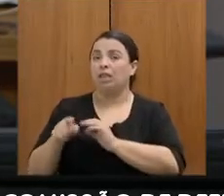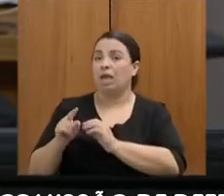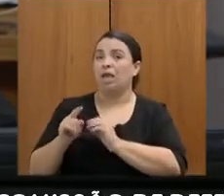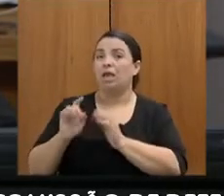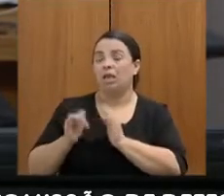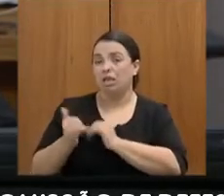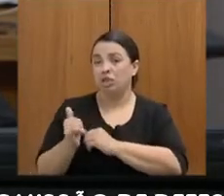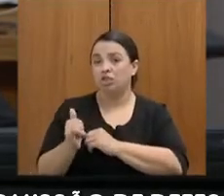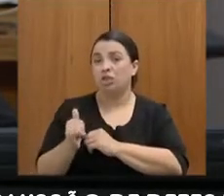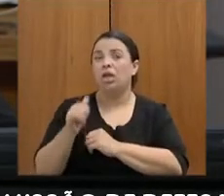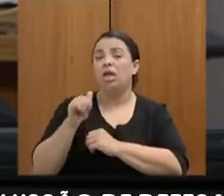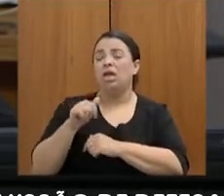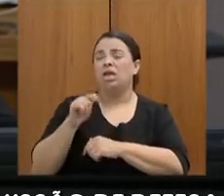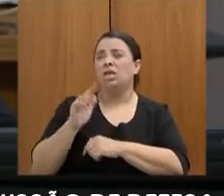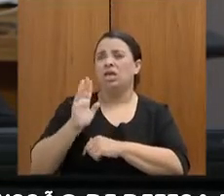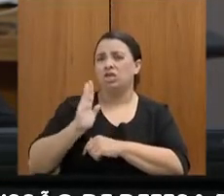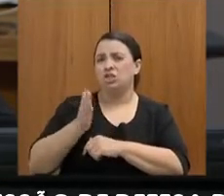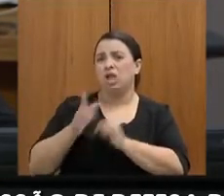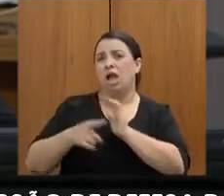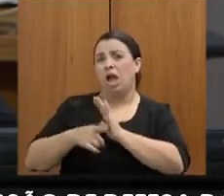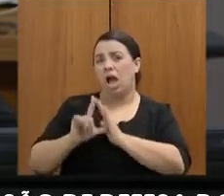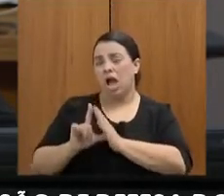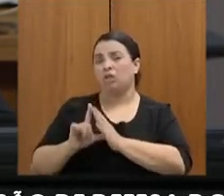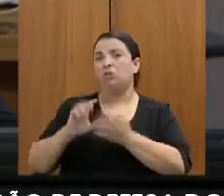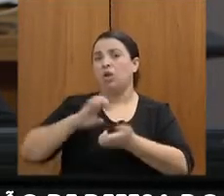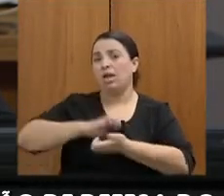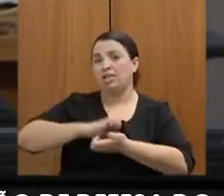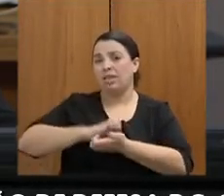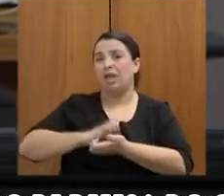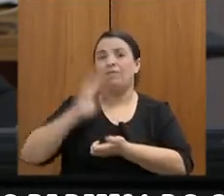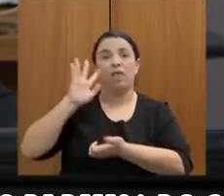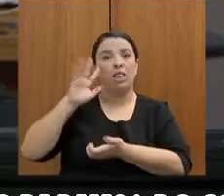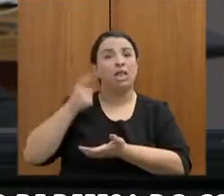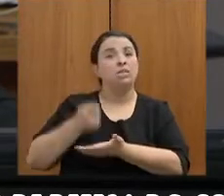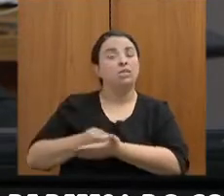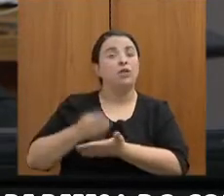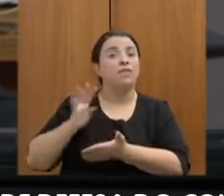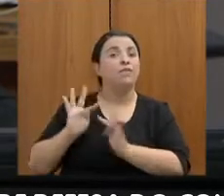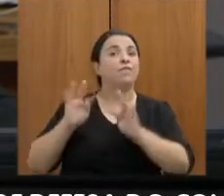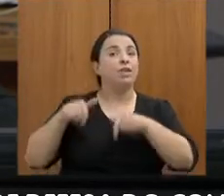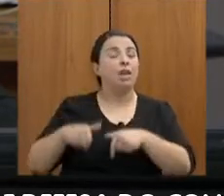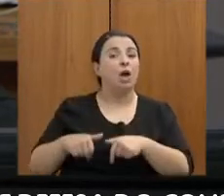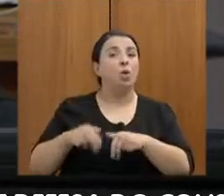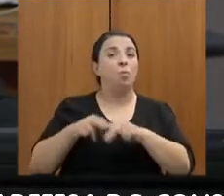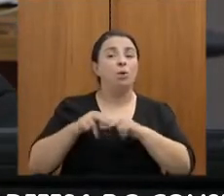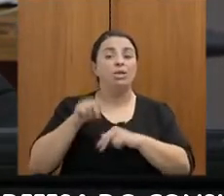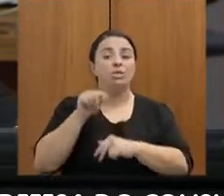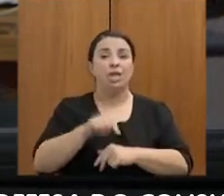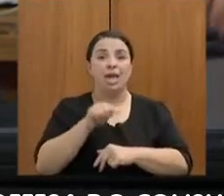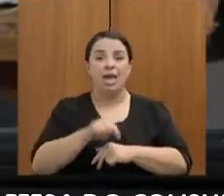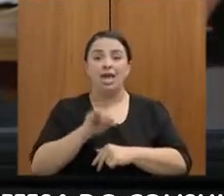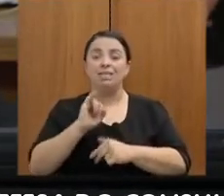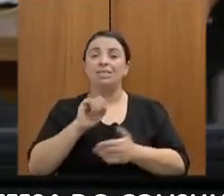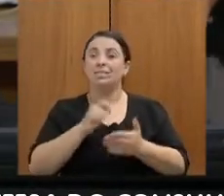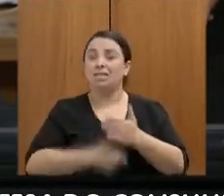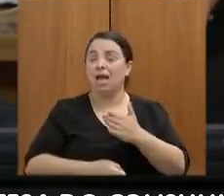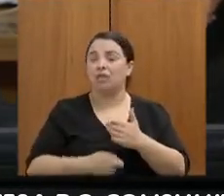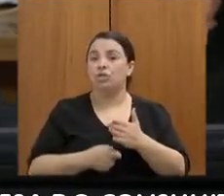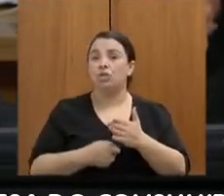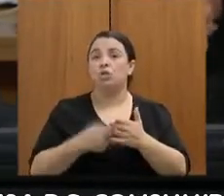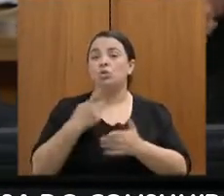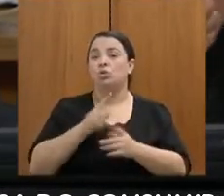decisão final do Supremo Tribunal Federal, em que modulou para que os efeitos dela ocorressem só em 2024.